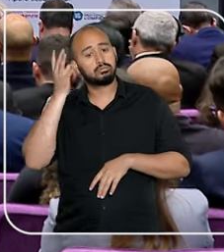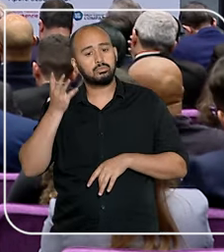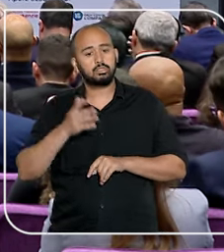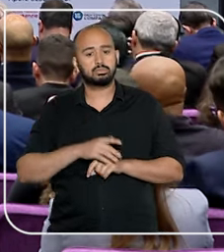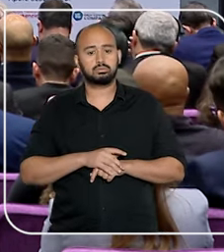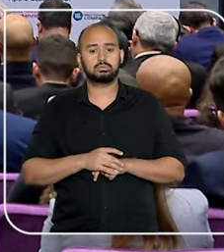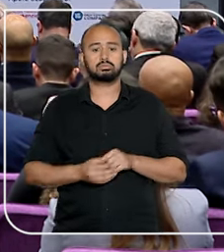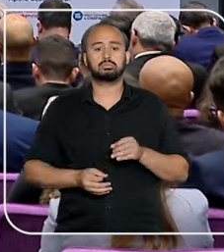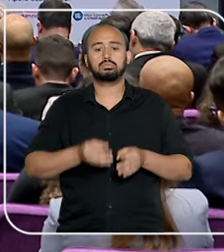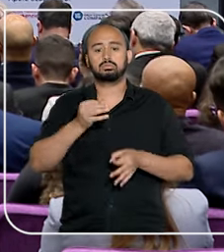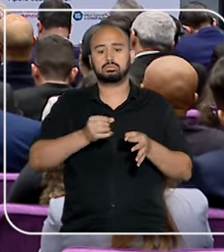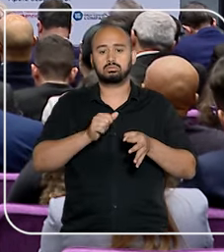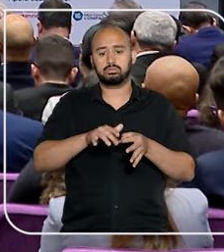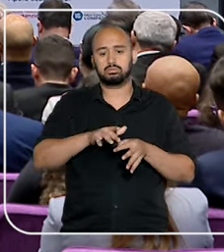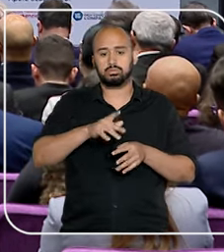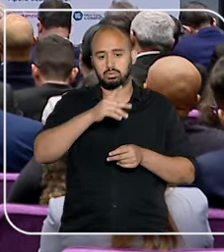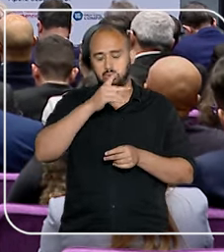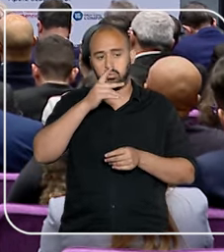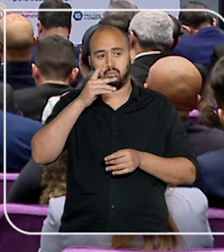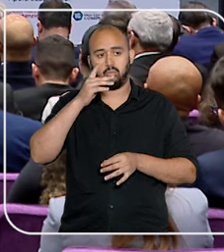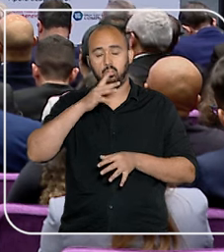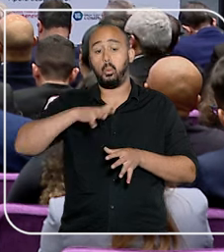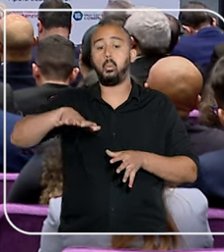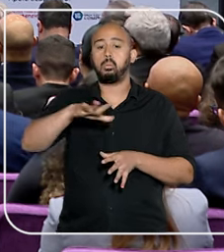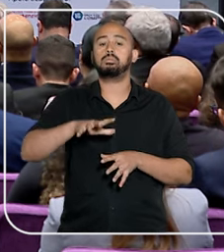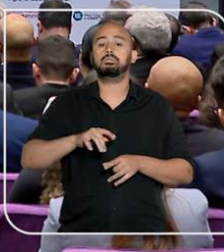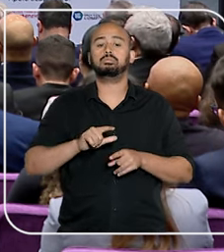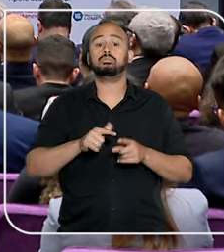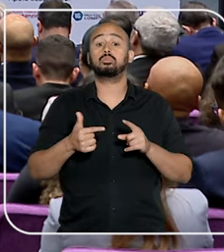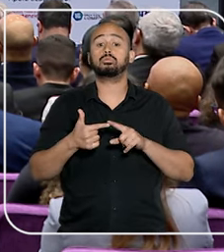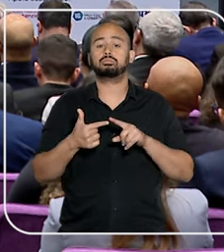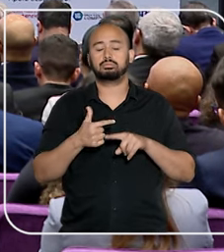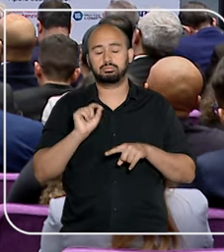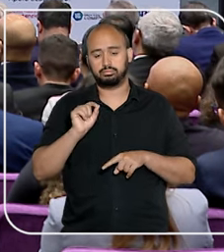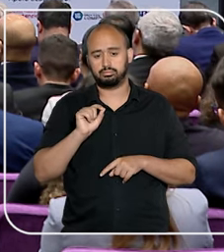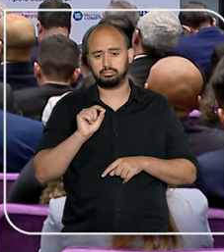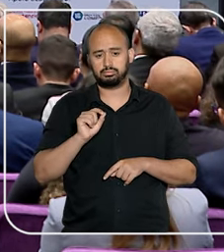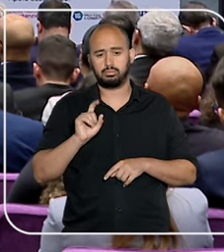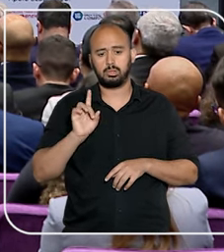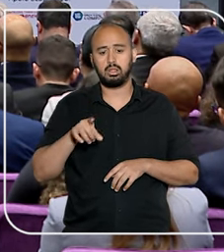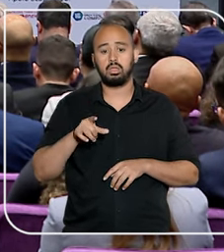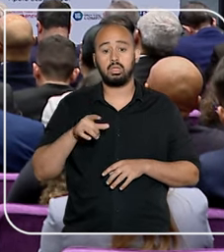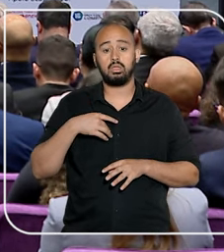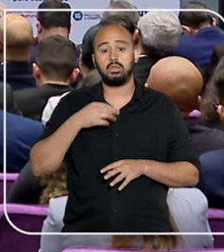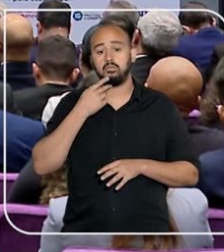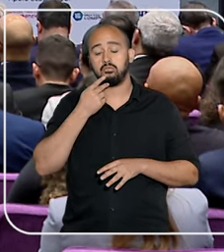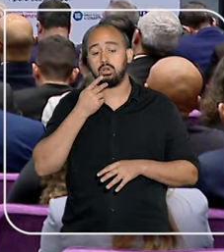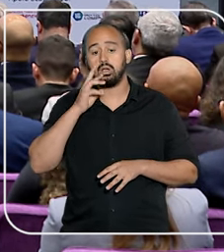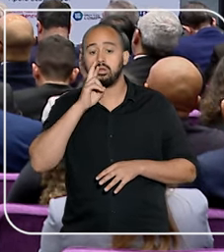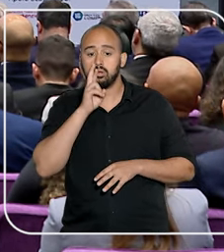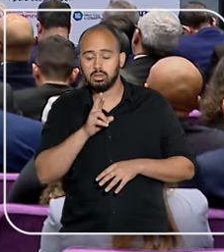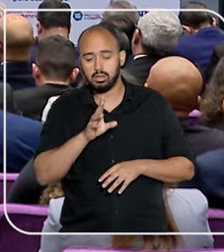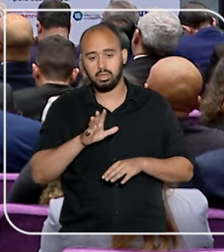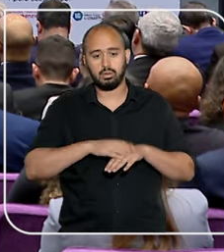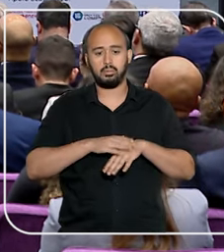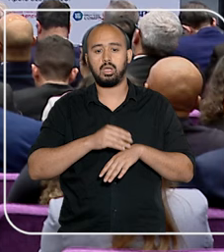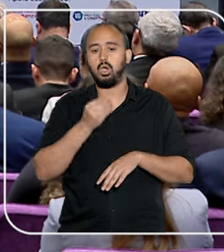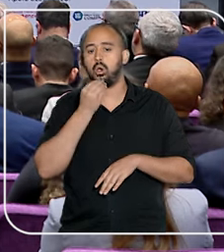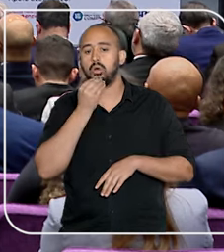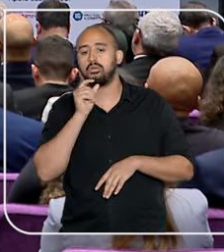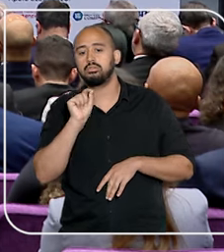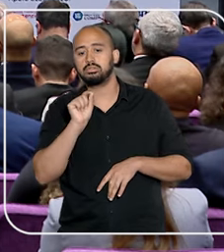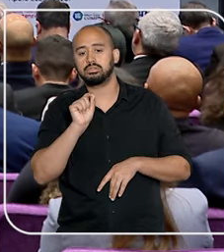mais previsível para os júris adicionados de uma maneira geral. Em segundo lugar, também por uma razão que eu considero